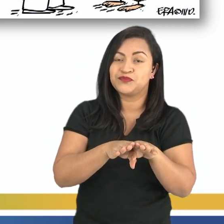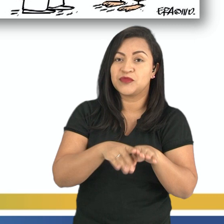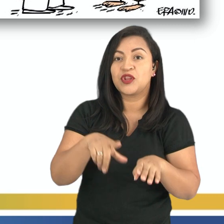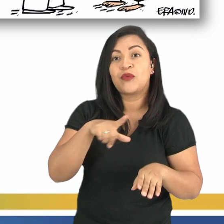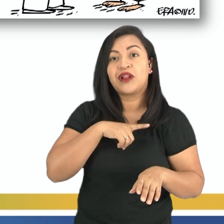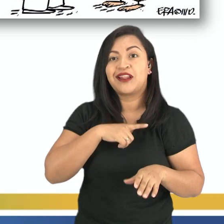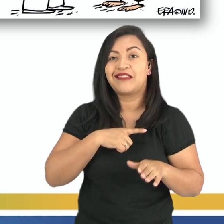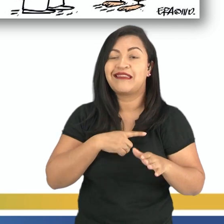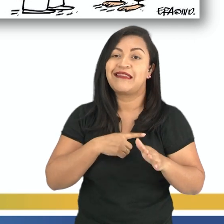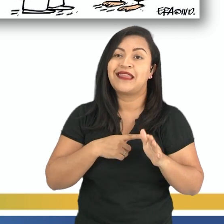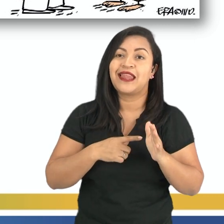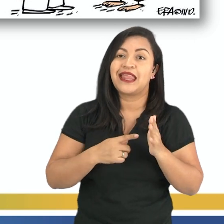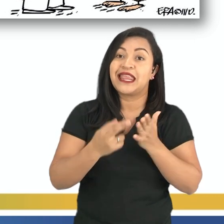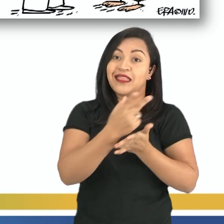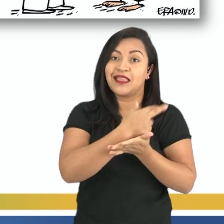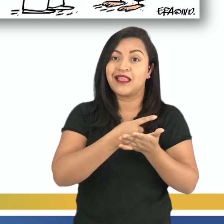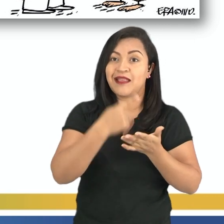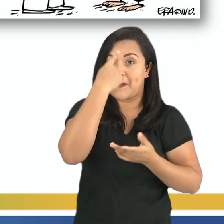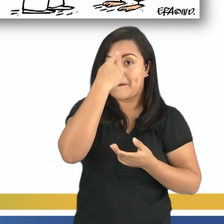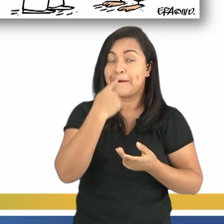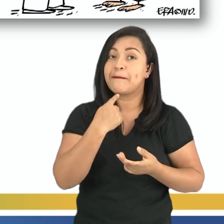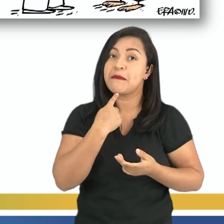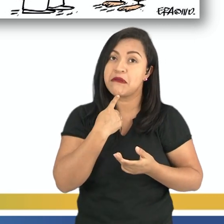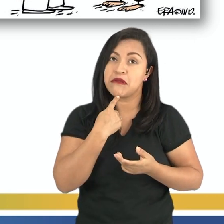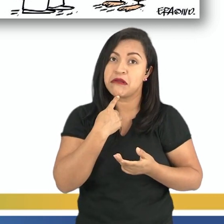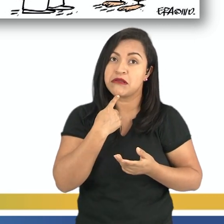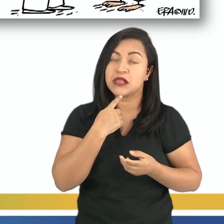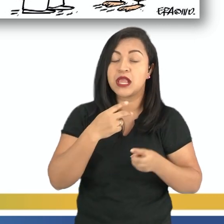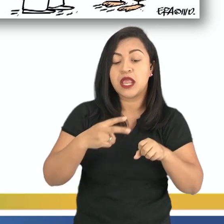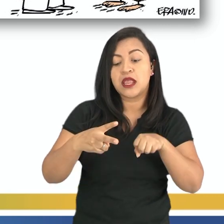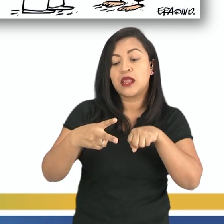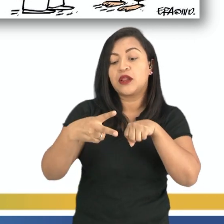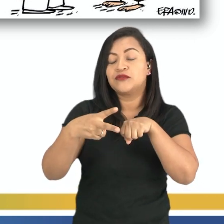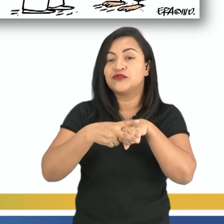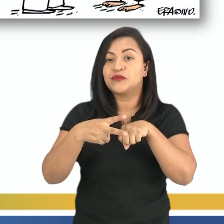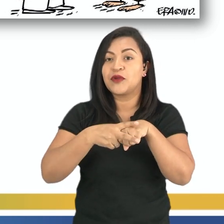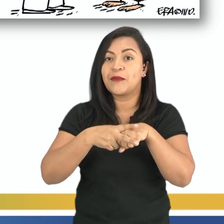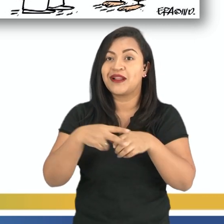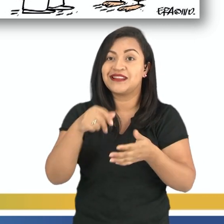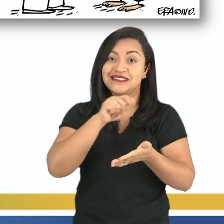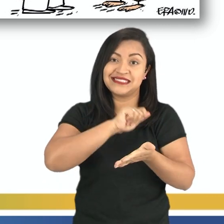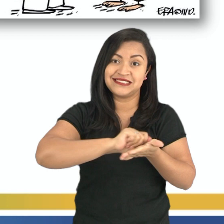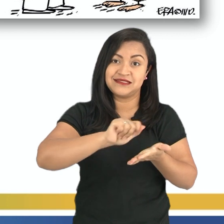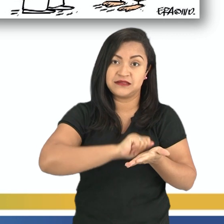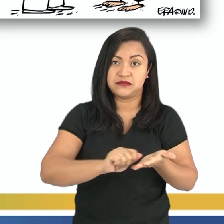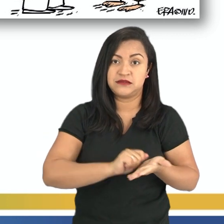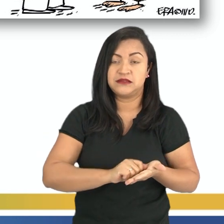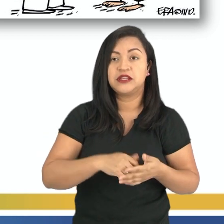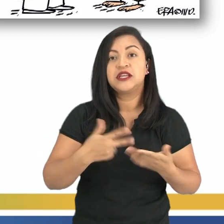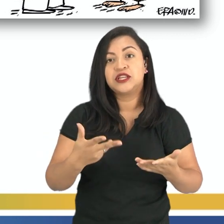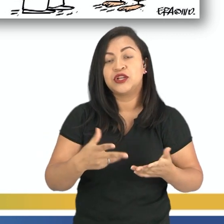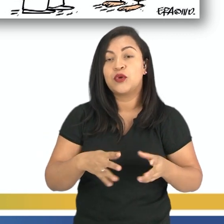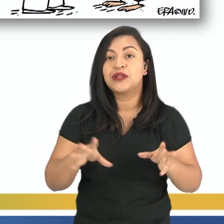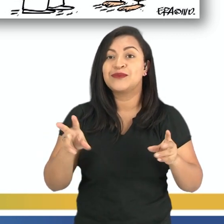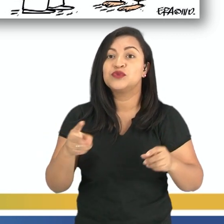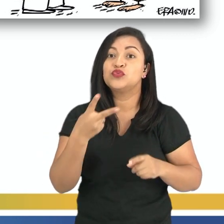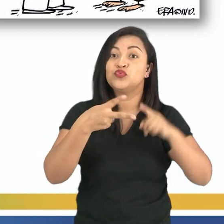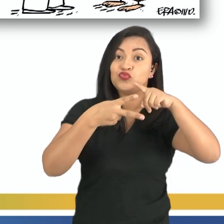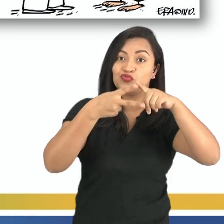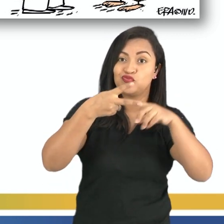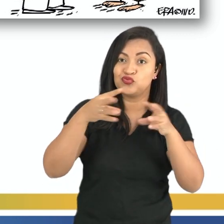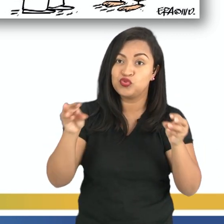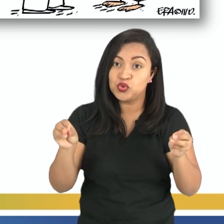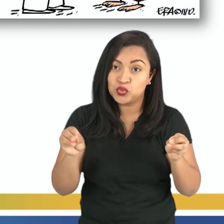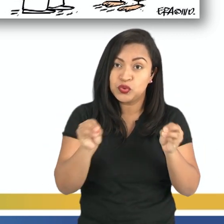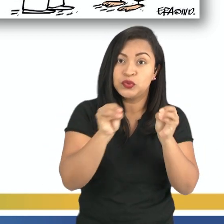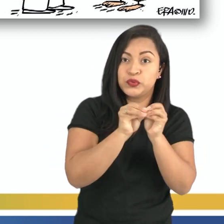imagens e a linguagem verbal é composta pela escrita. Então temos aí uma linguagem mista, quando há